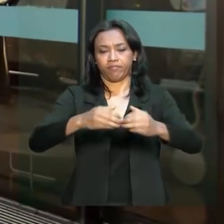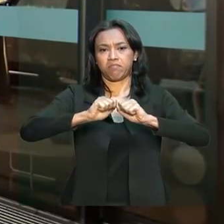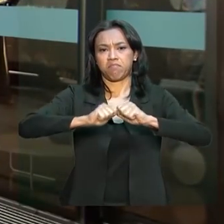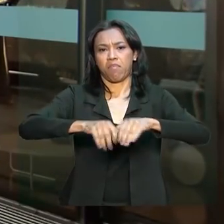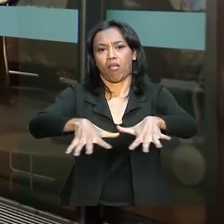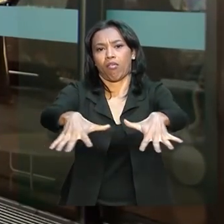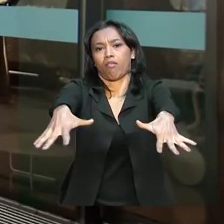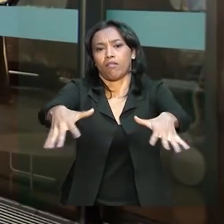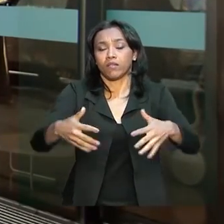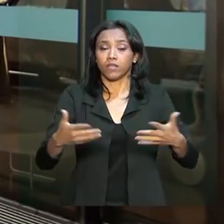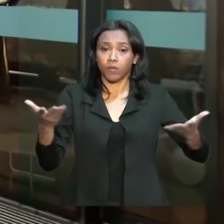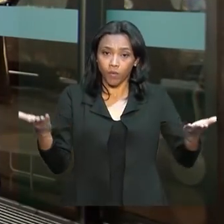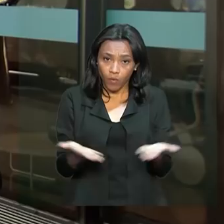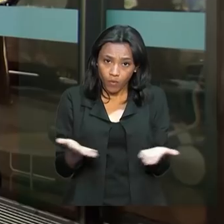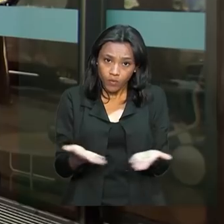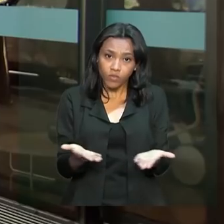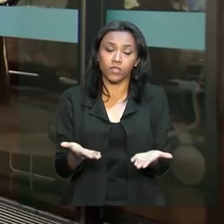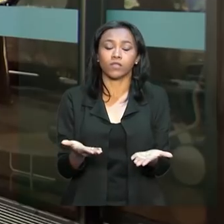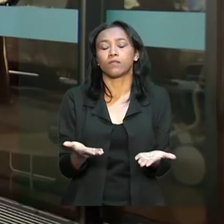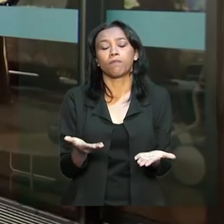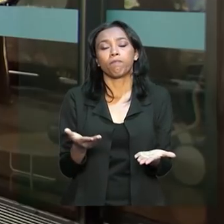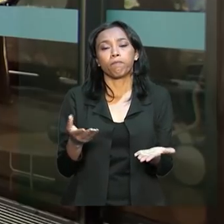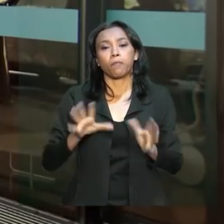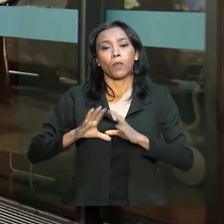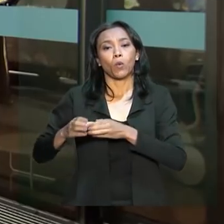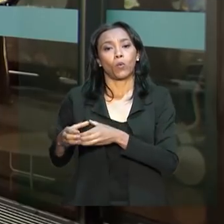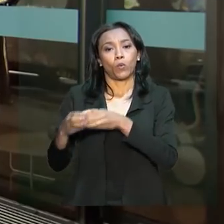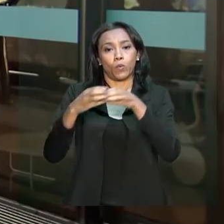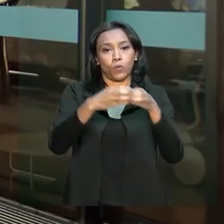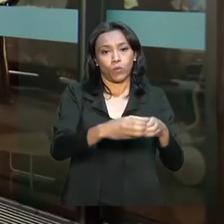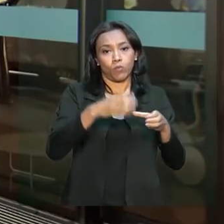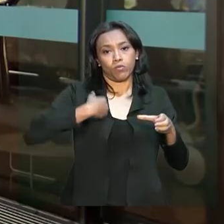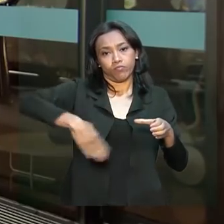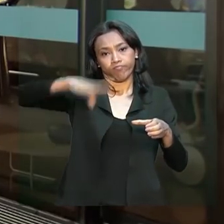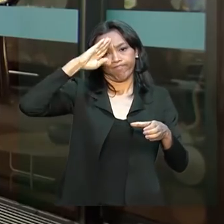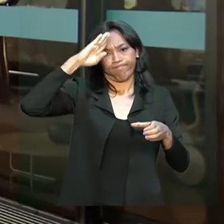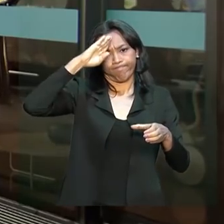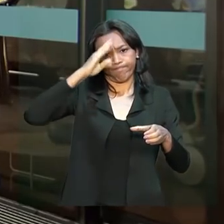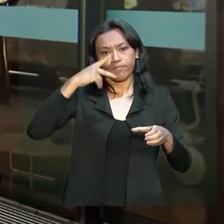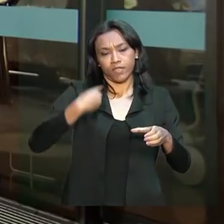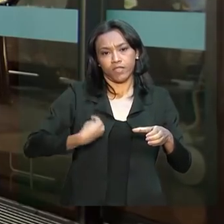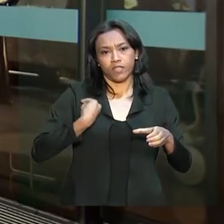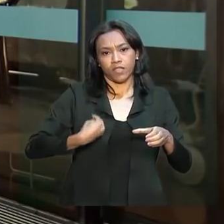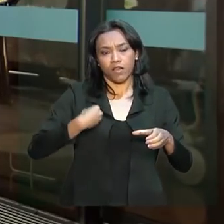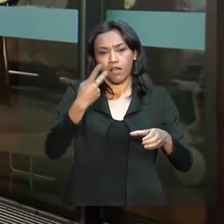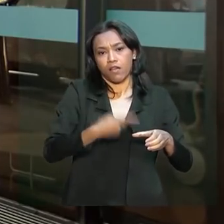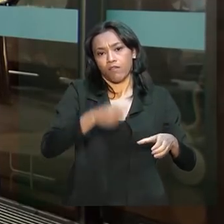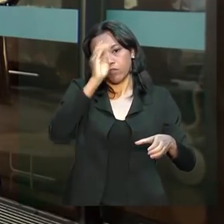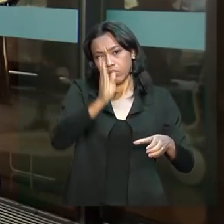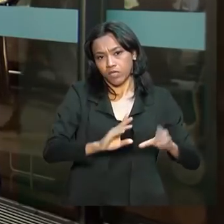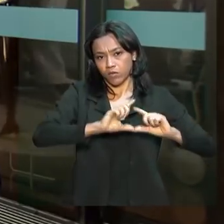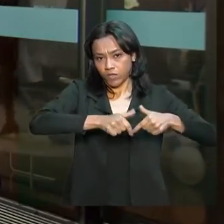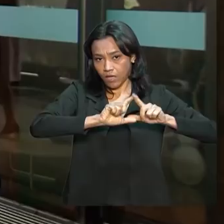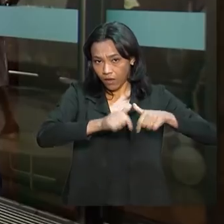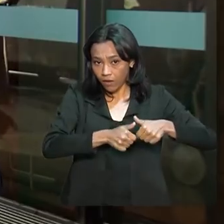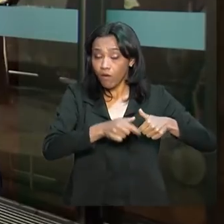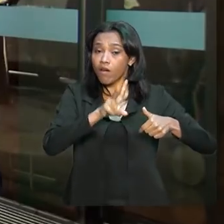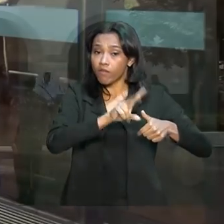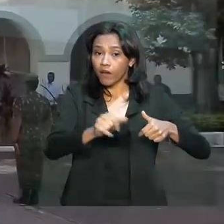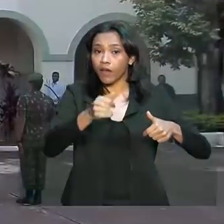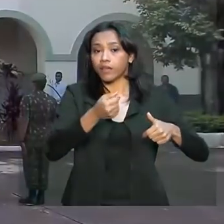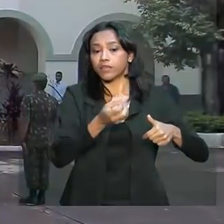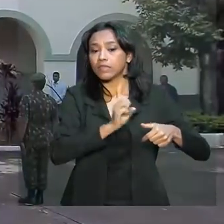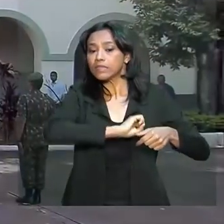desse assunto, hoje as tropas que estavam aqui no Brasil, tropas israelenses, vão deixar o país,